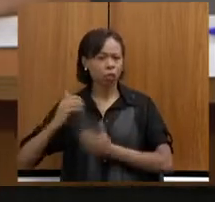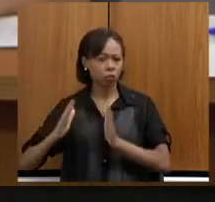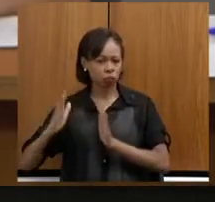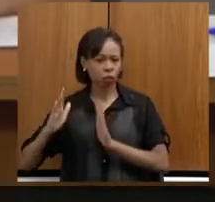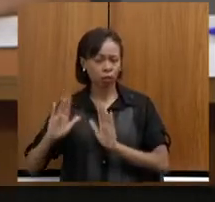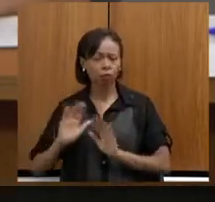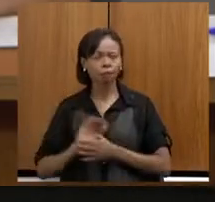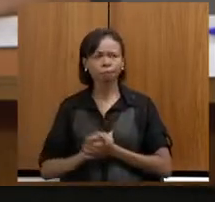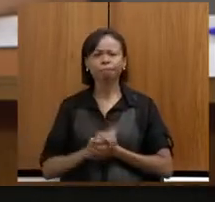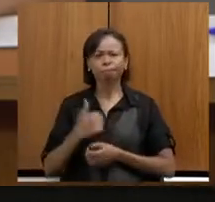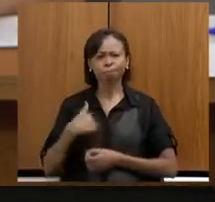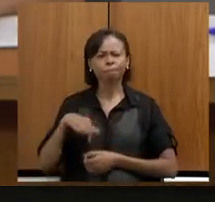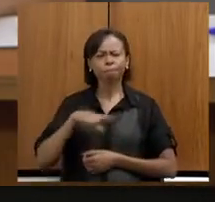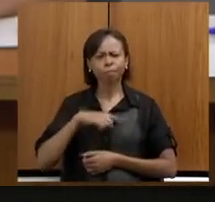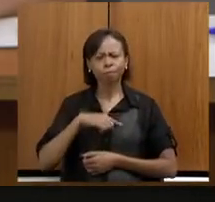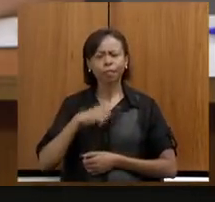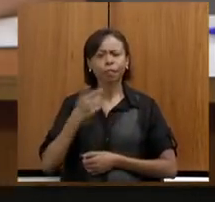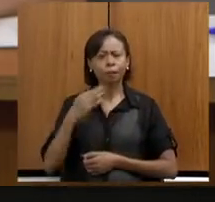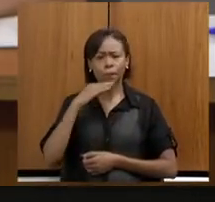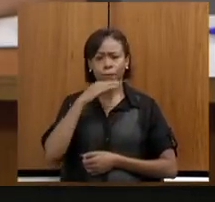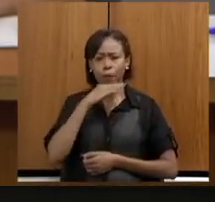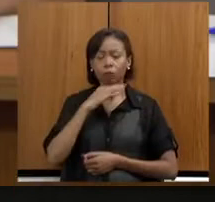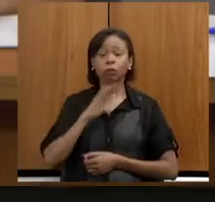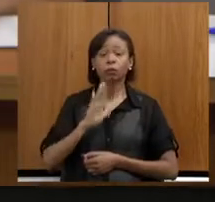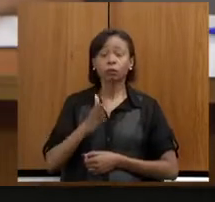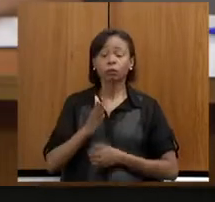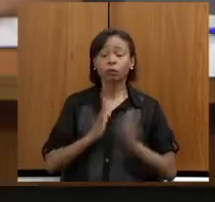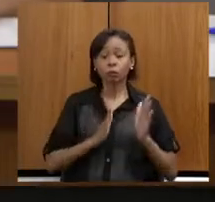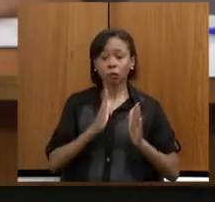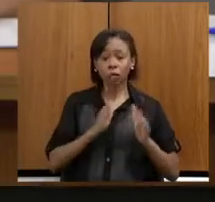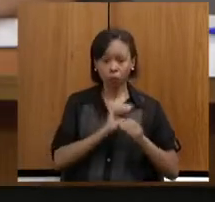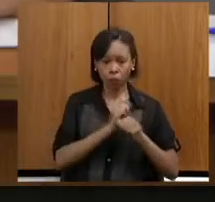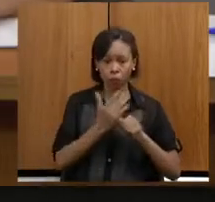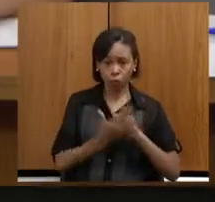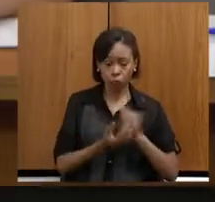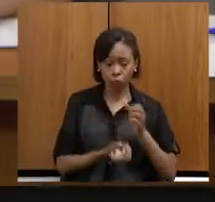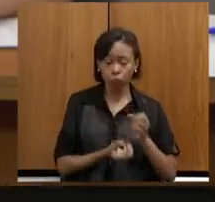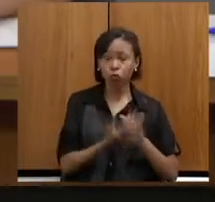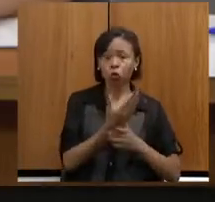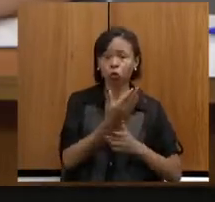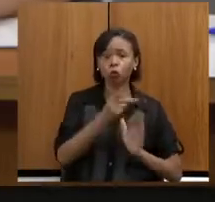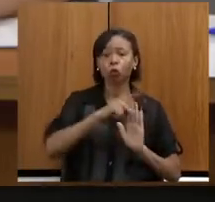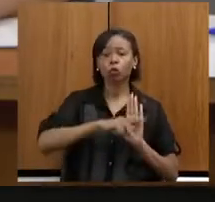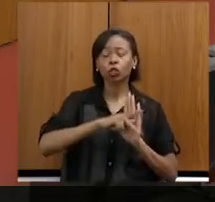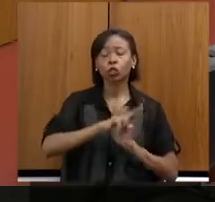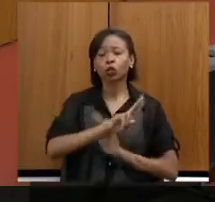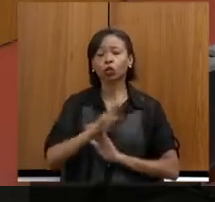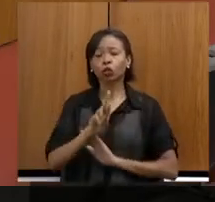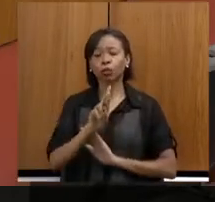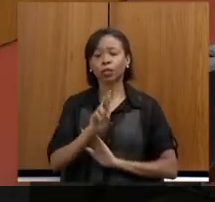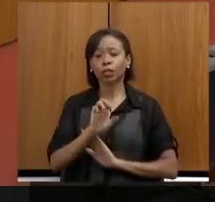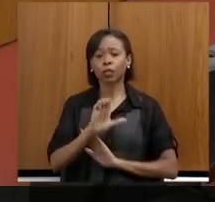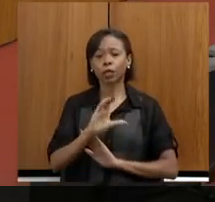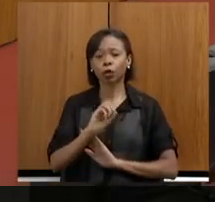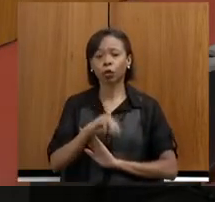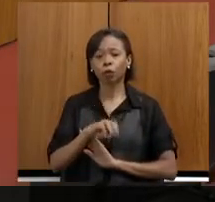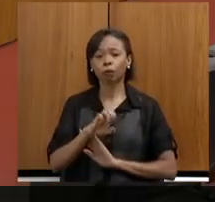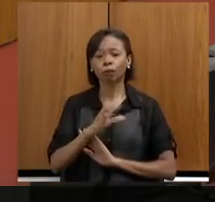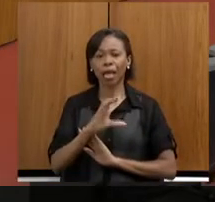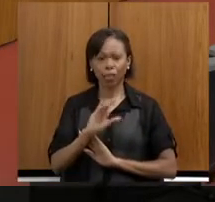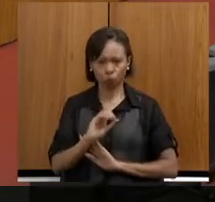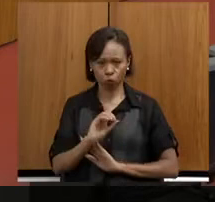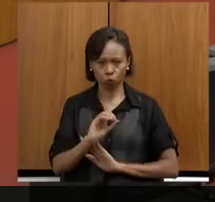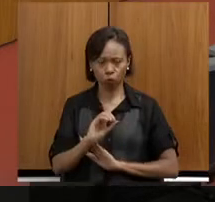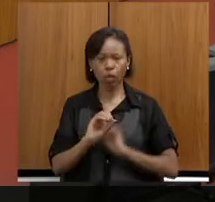muito, a gente lançou na pandemia um projeto chamado Recomeço, que é exatamente isso, é a articulação de